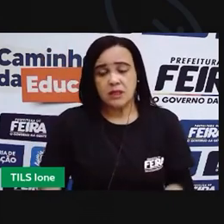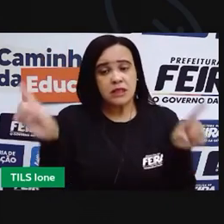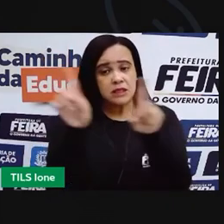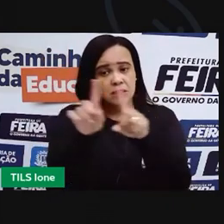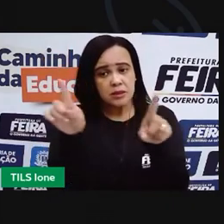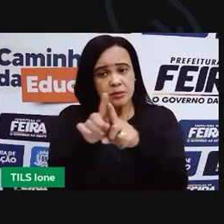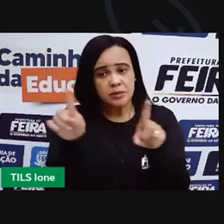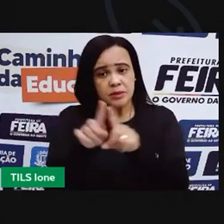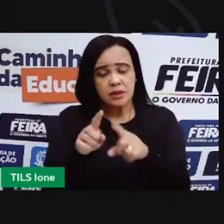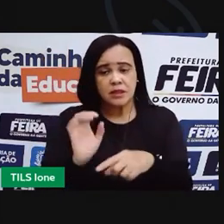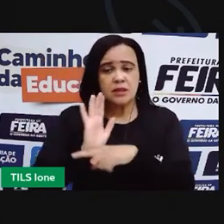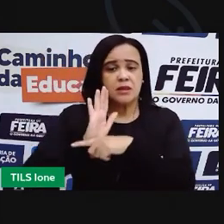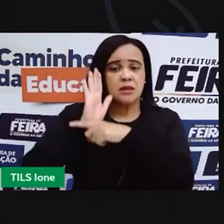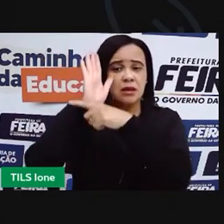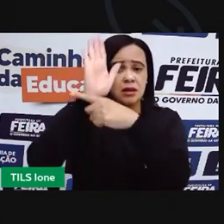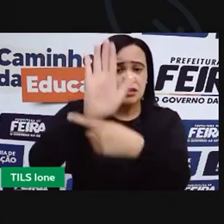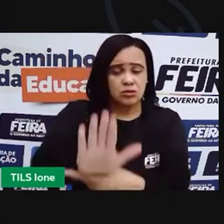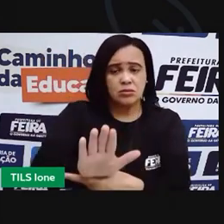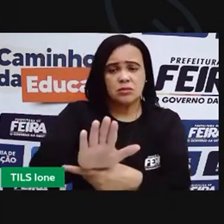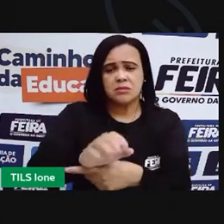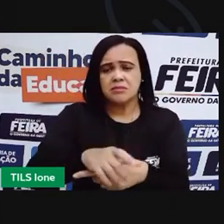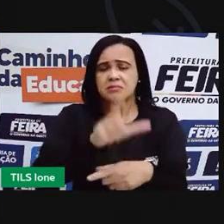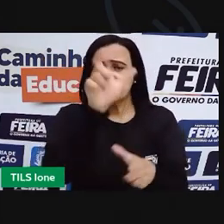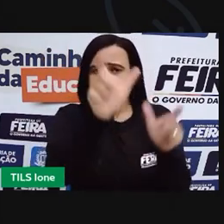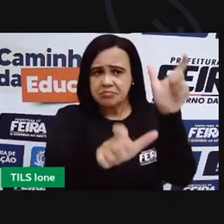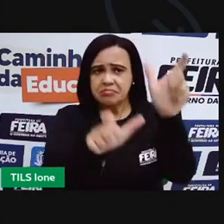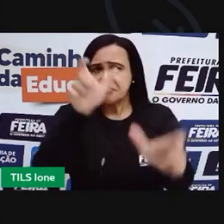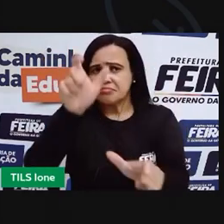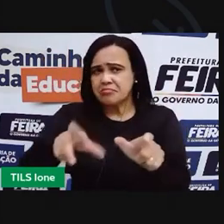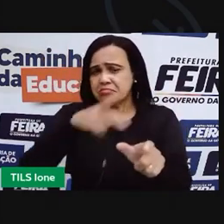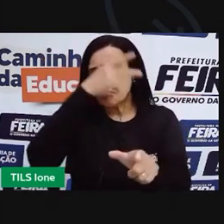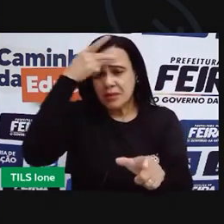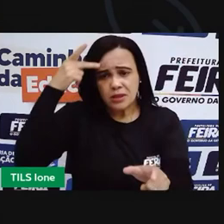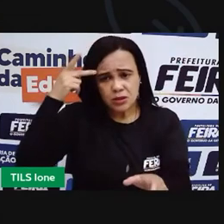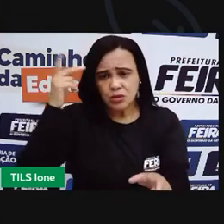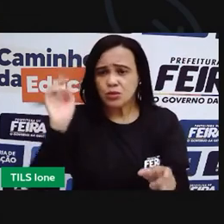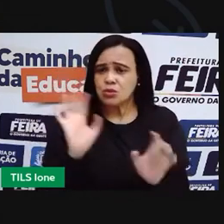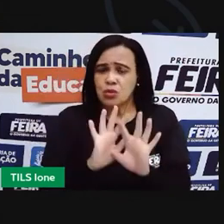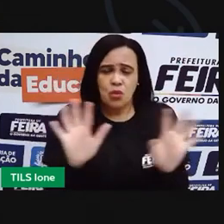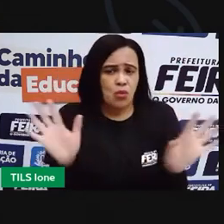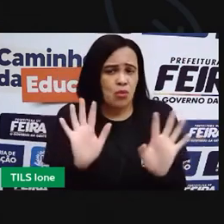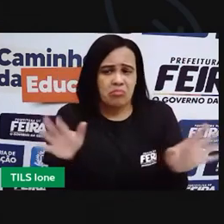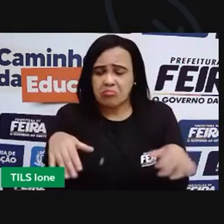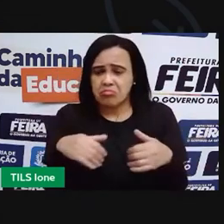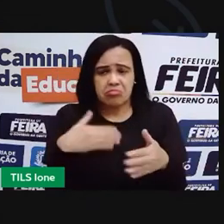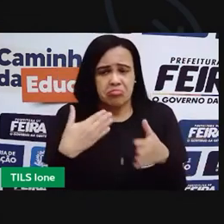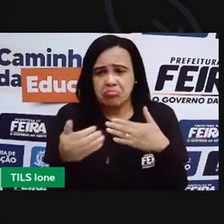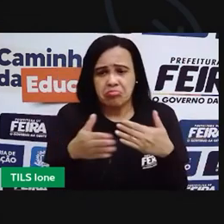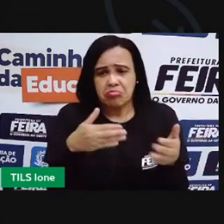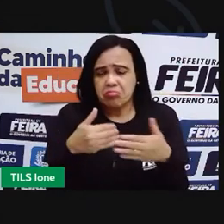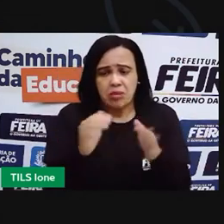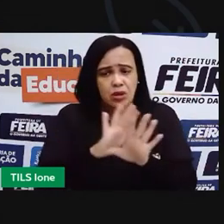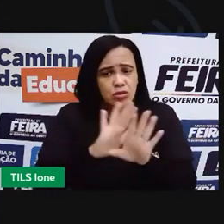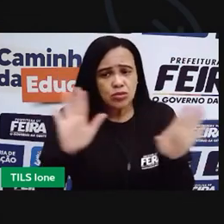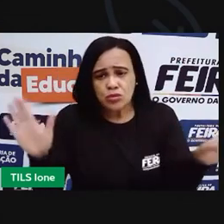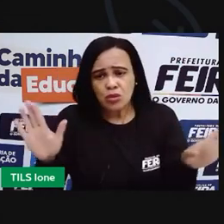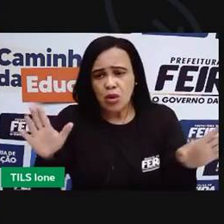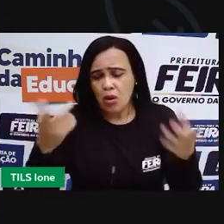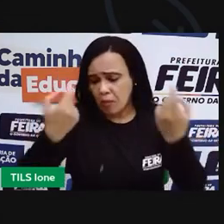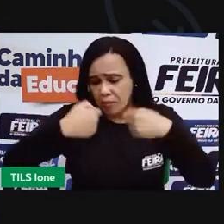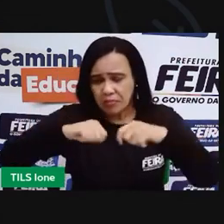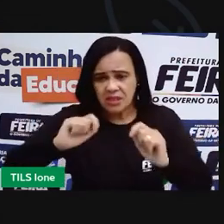se necessariamente esperar alguma troca. Na história, fazer uma coisa